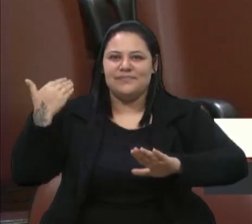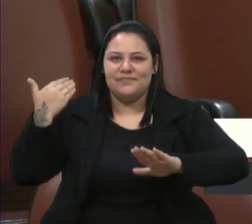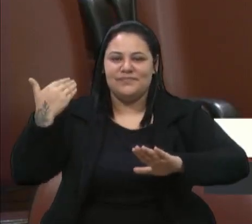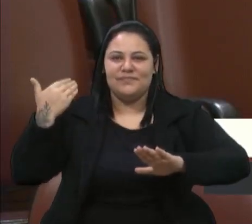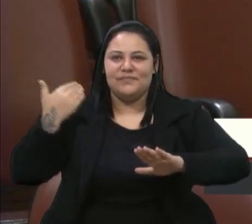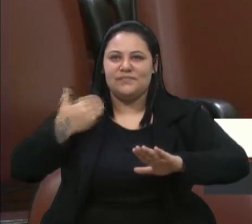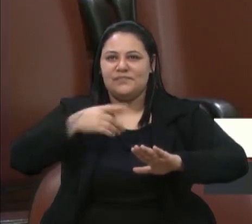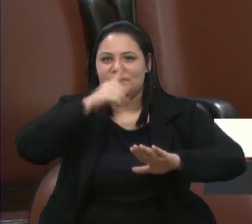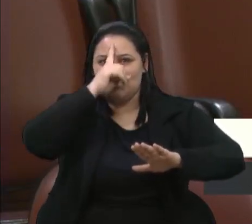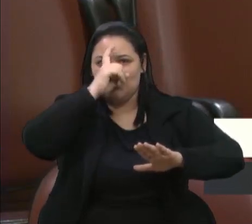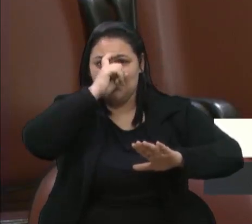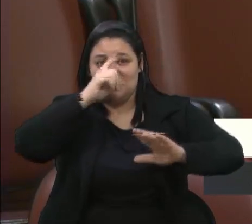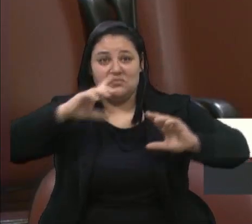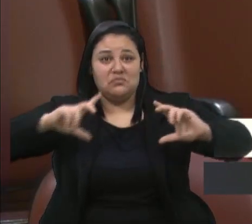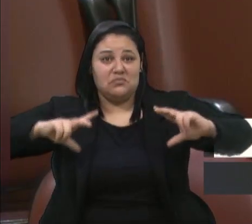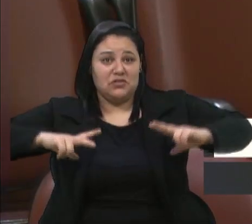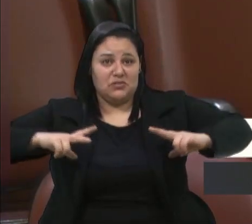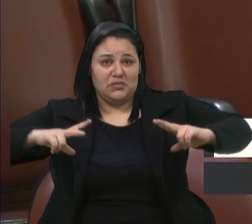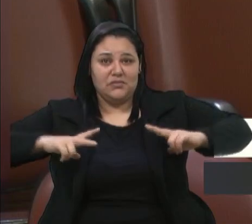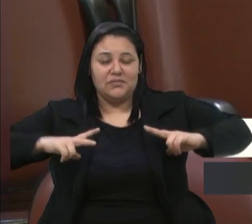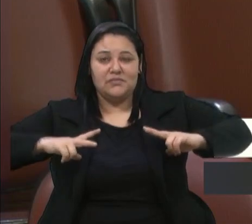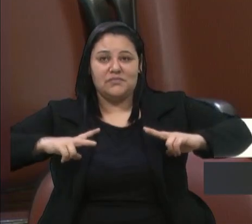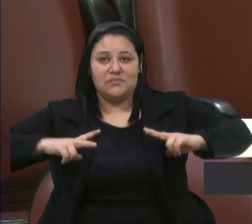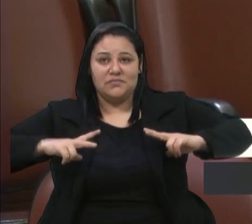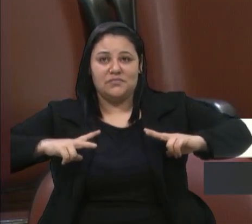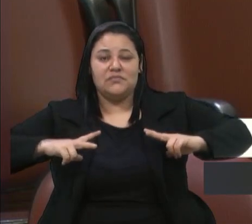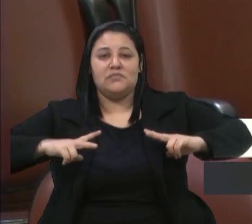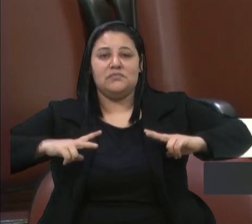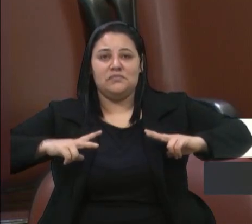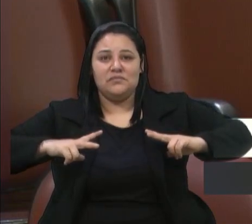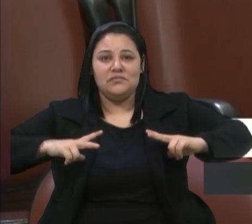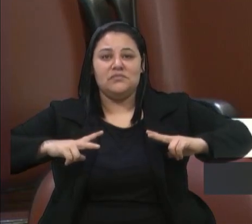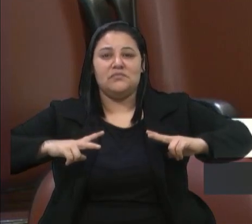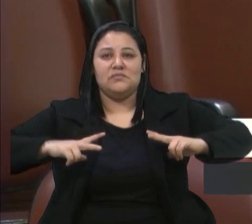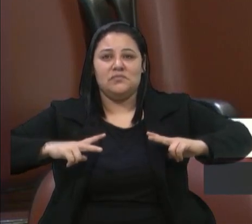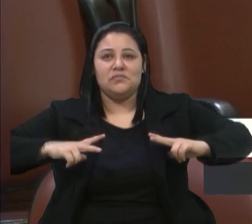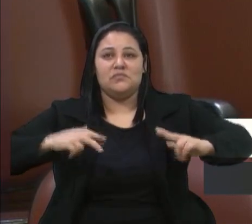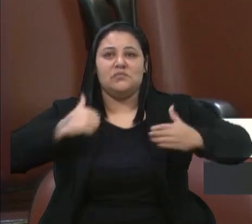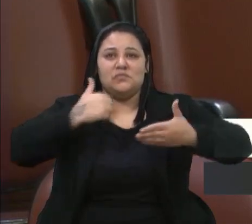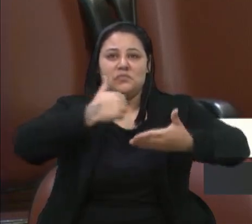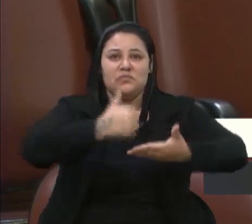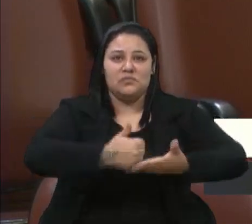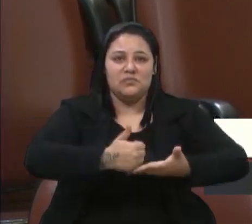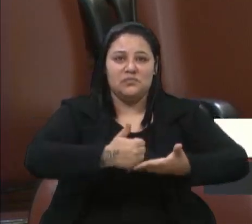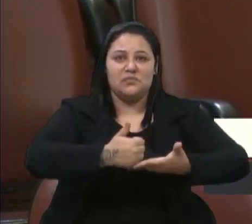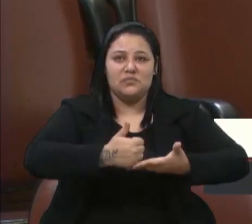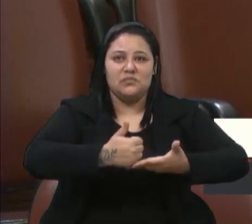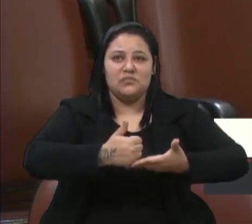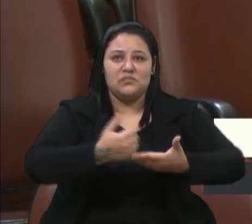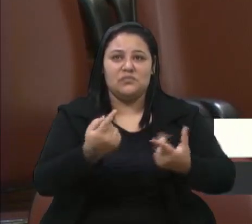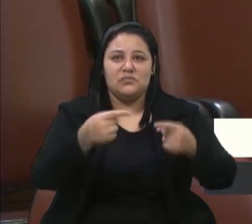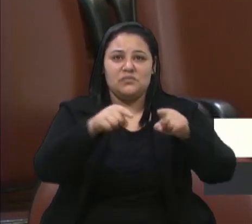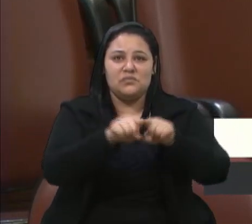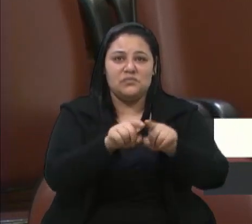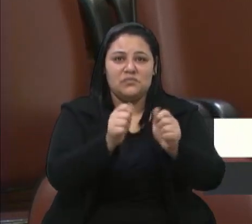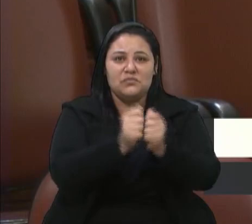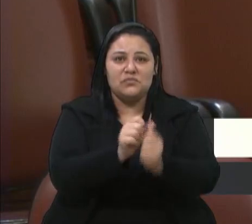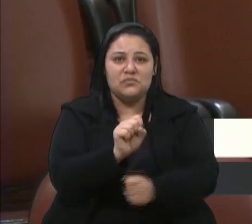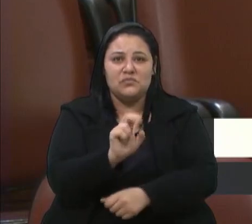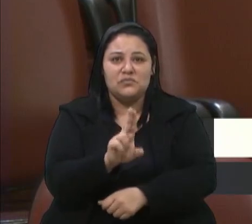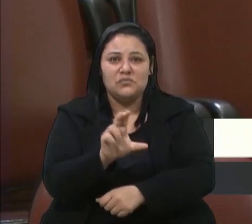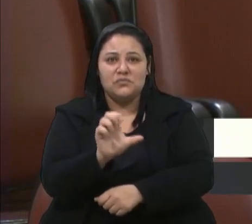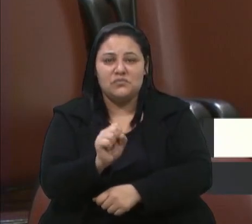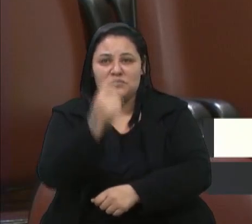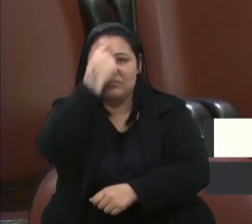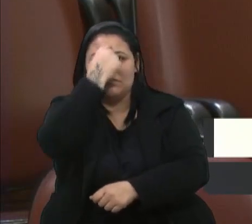hospital privado, filantrópico e com caráter comunitário.